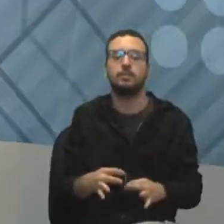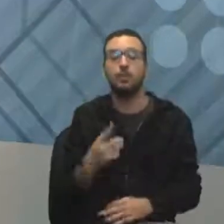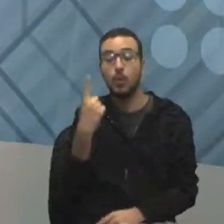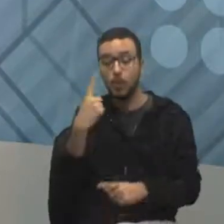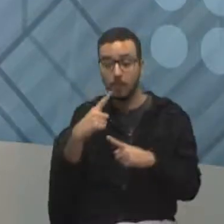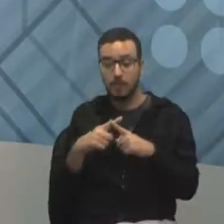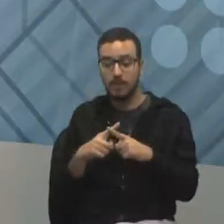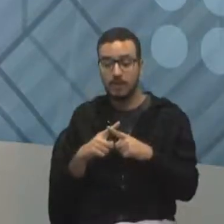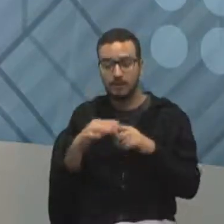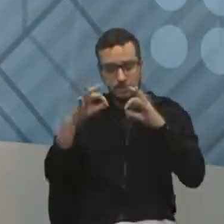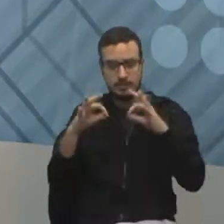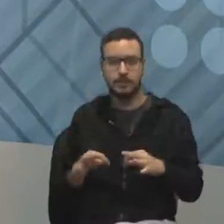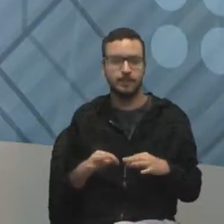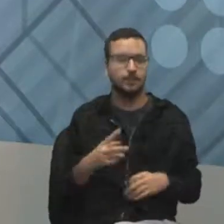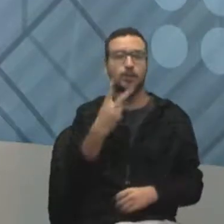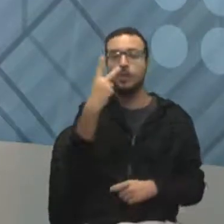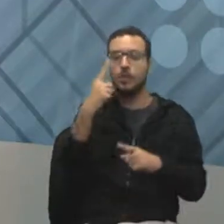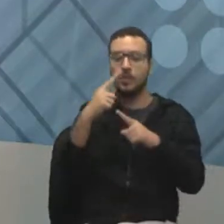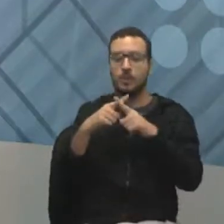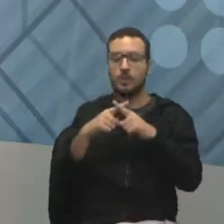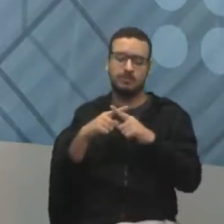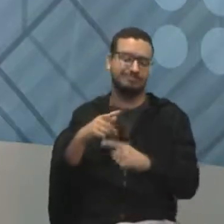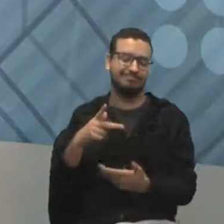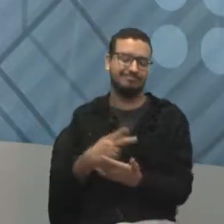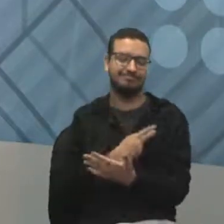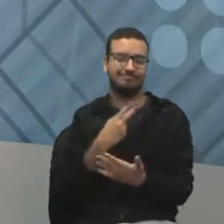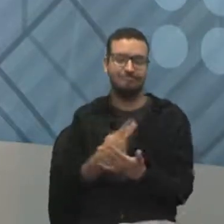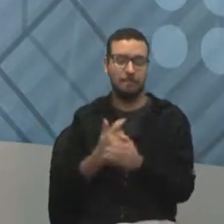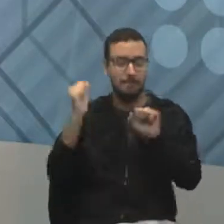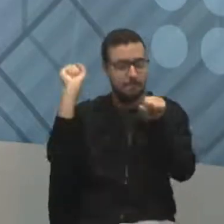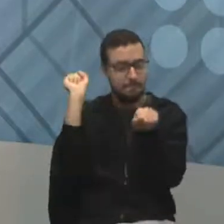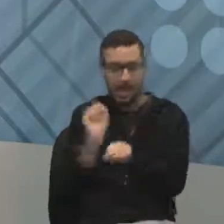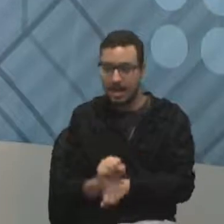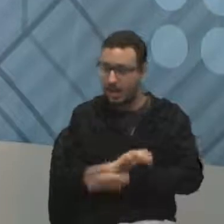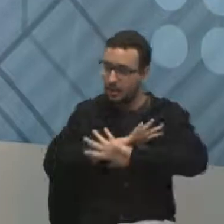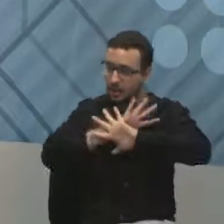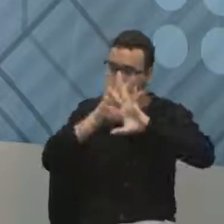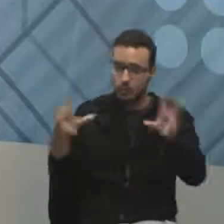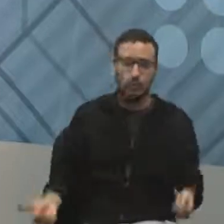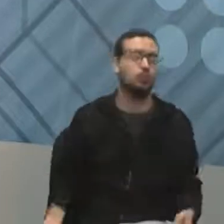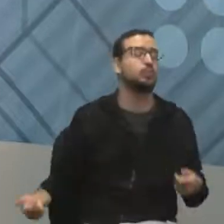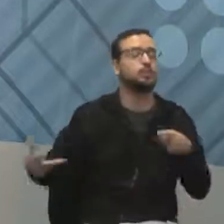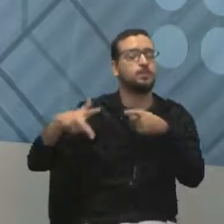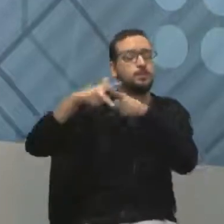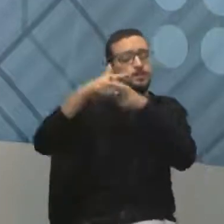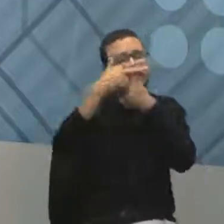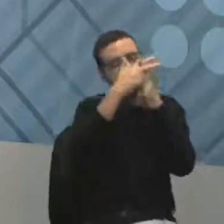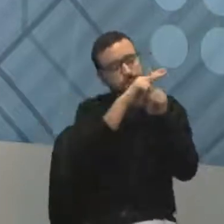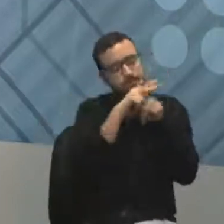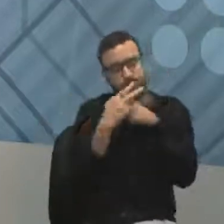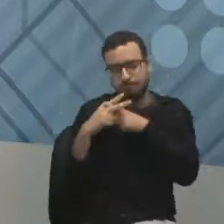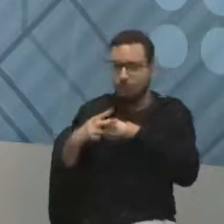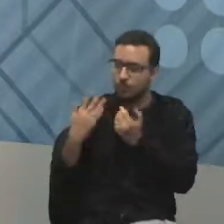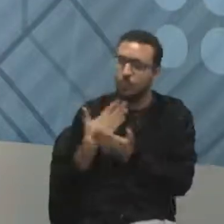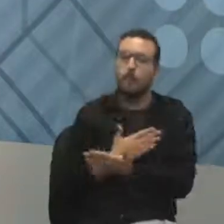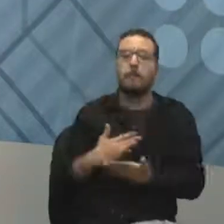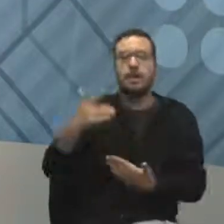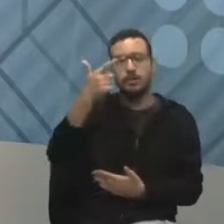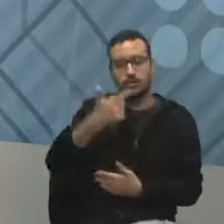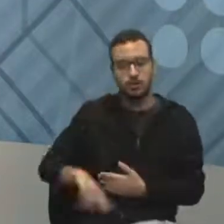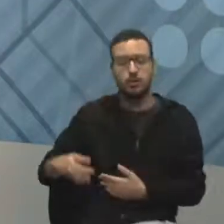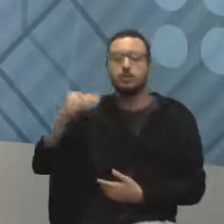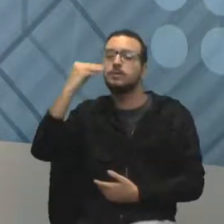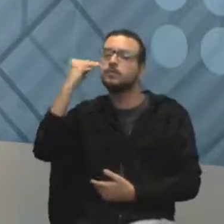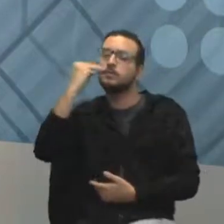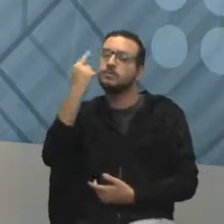vez, deu certo. Testei duas, não deu certo. Para tudo, arruma, começa de novo. Testa